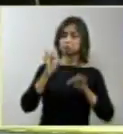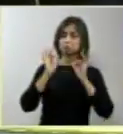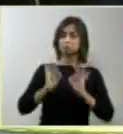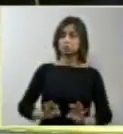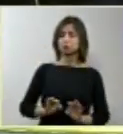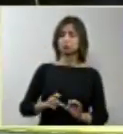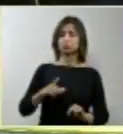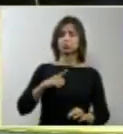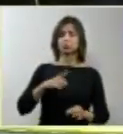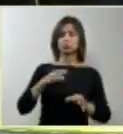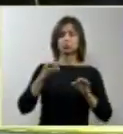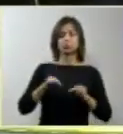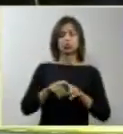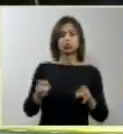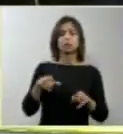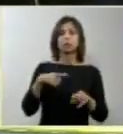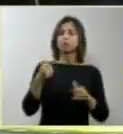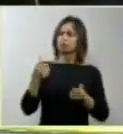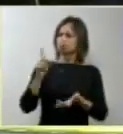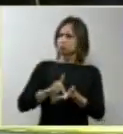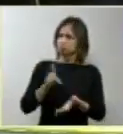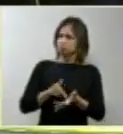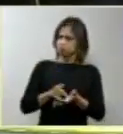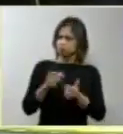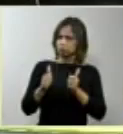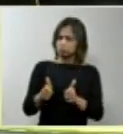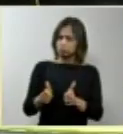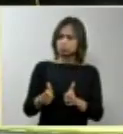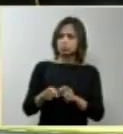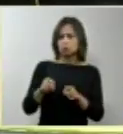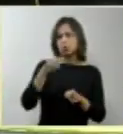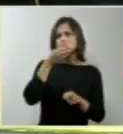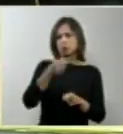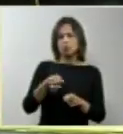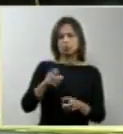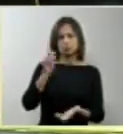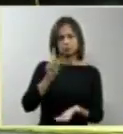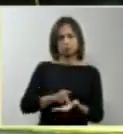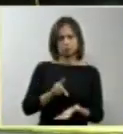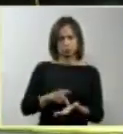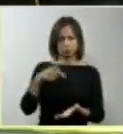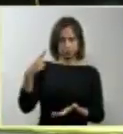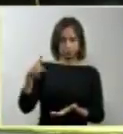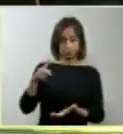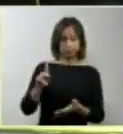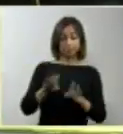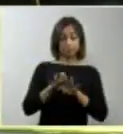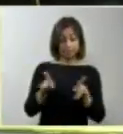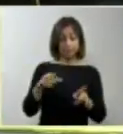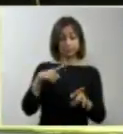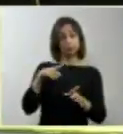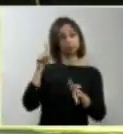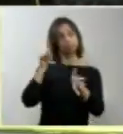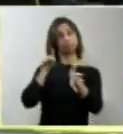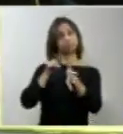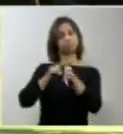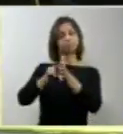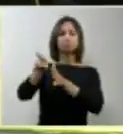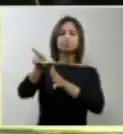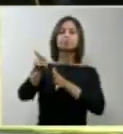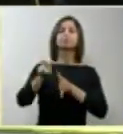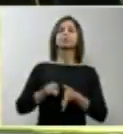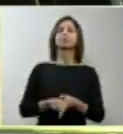uma referência retórica, é verdadeiramente uma opinião sincera. Mas eu pergunto, com respeito